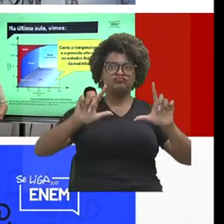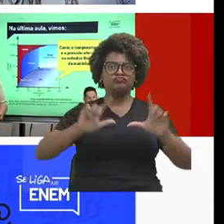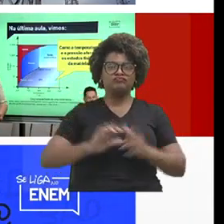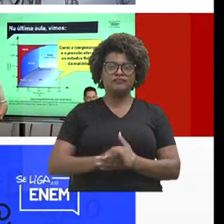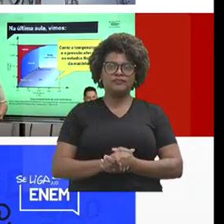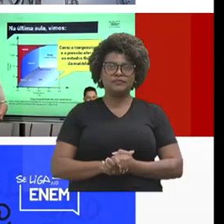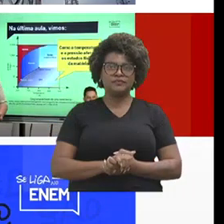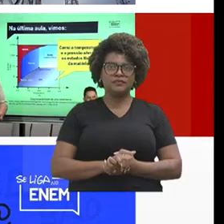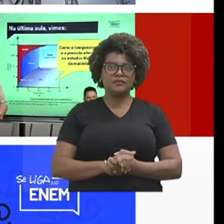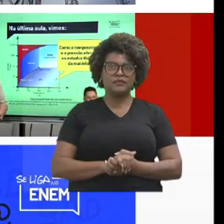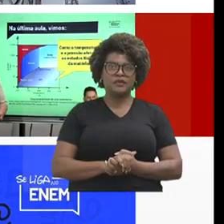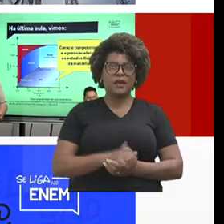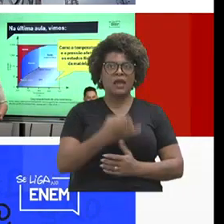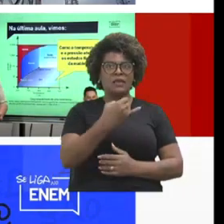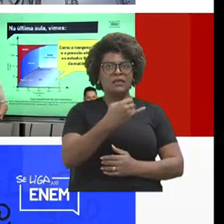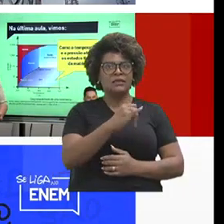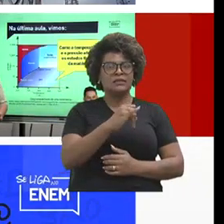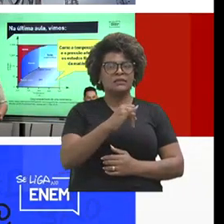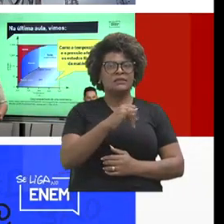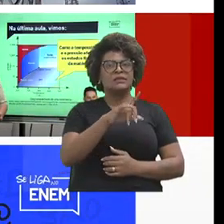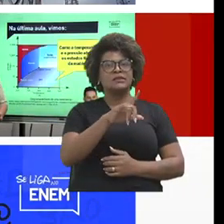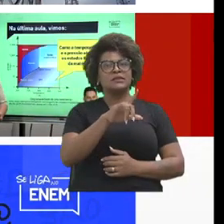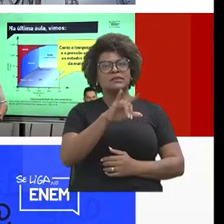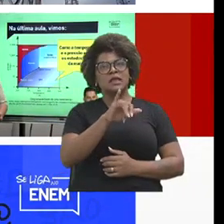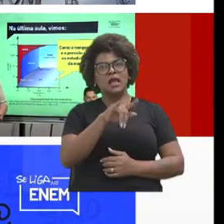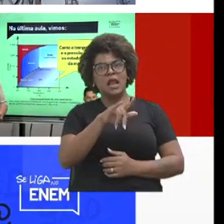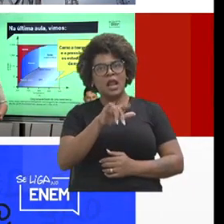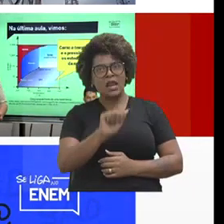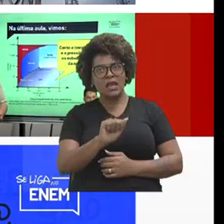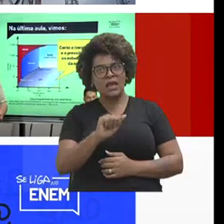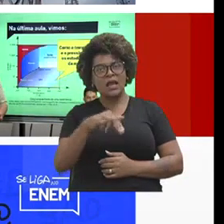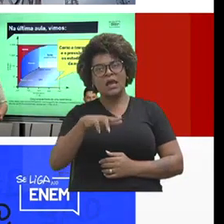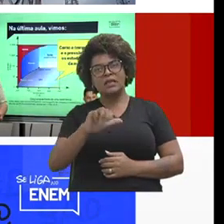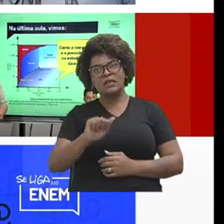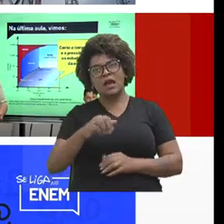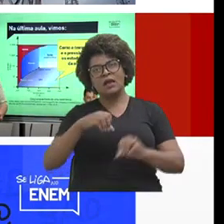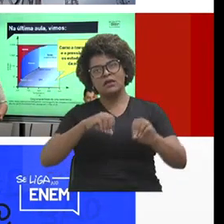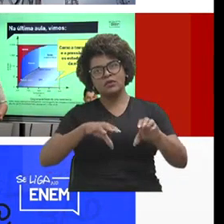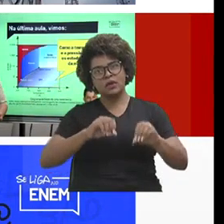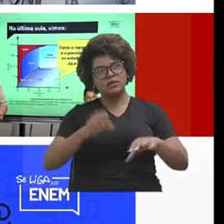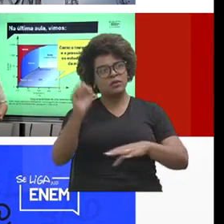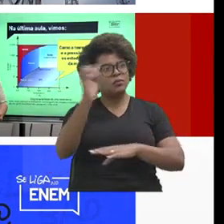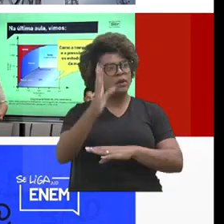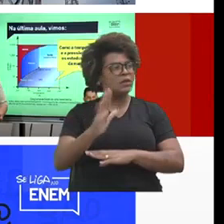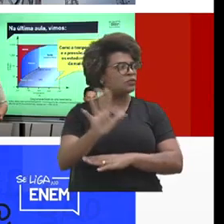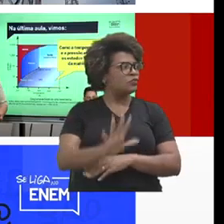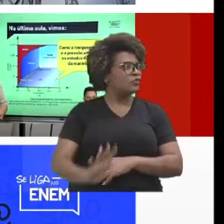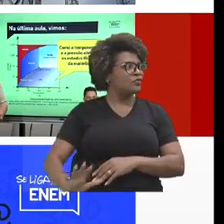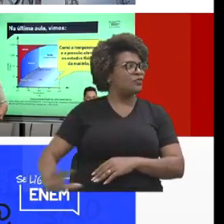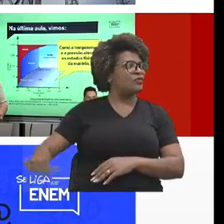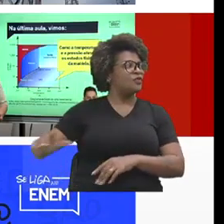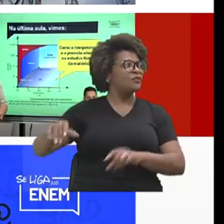Se Liga na Educação, a TV Brasil, inclusive, retransmite. O Brasil inteiro assiste.